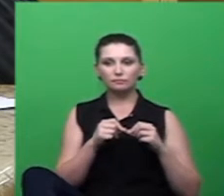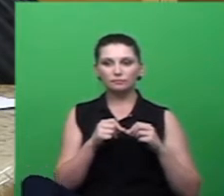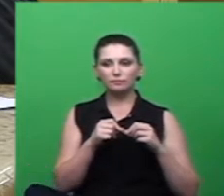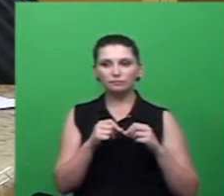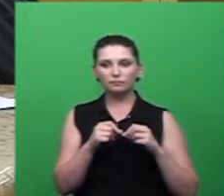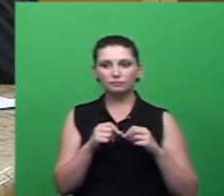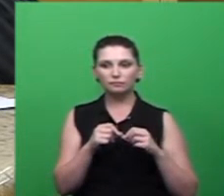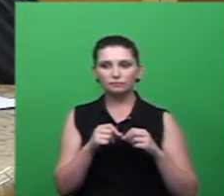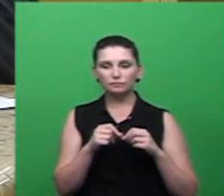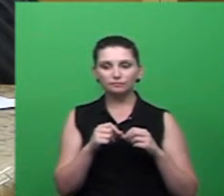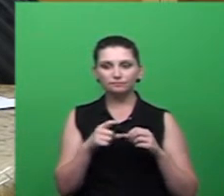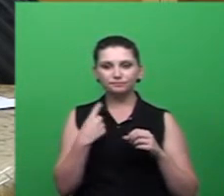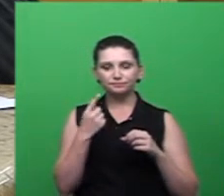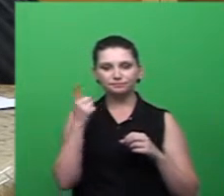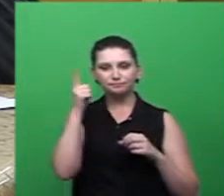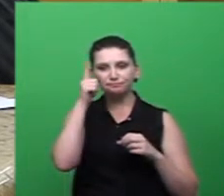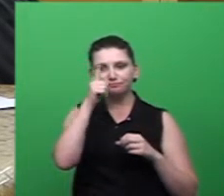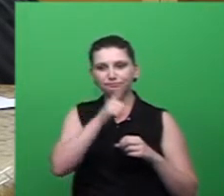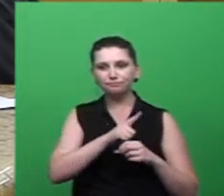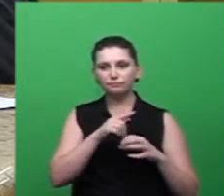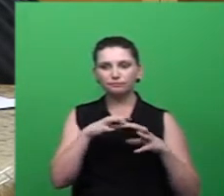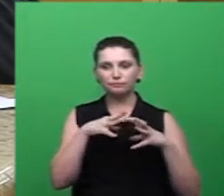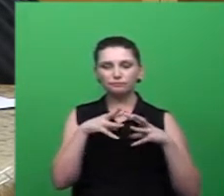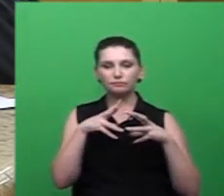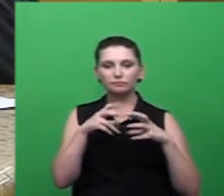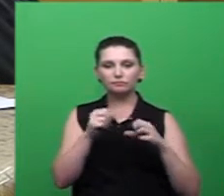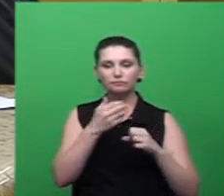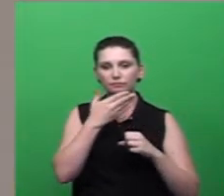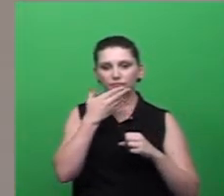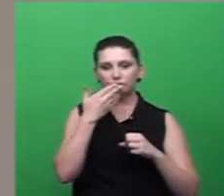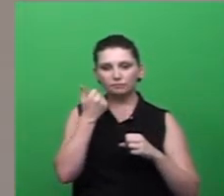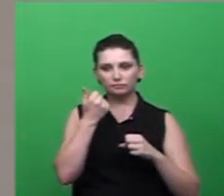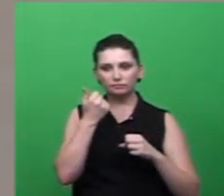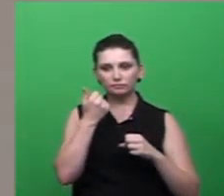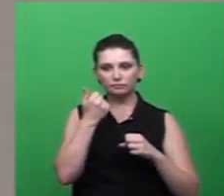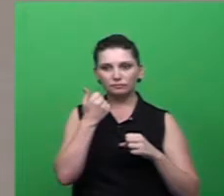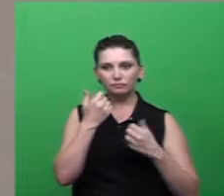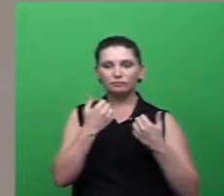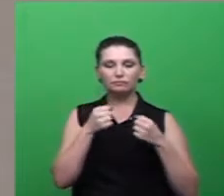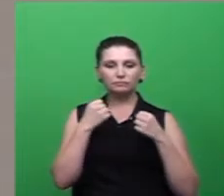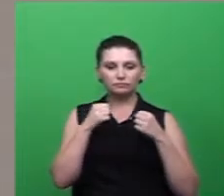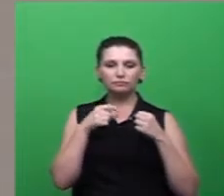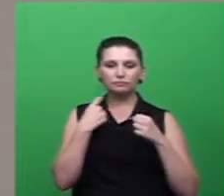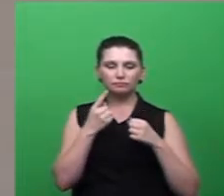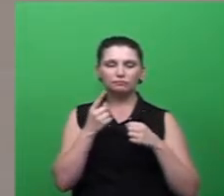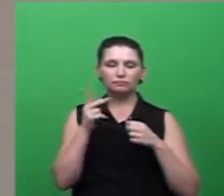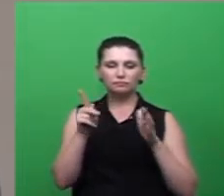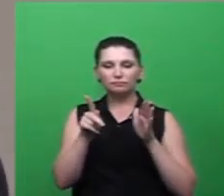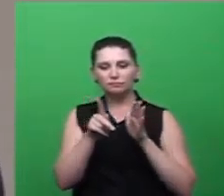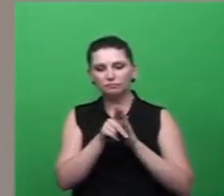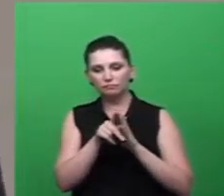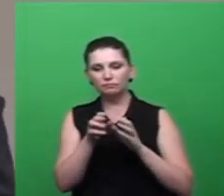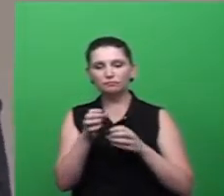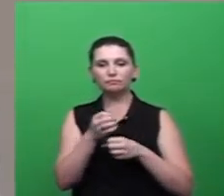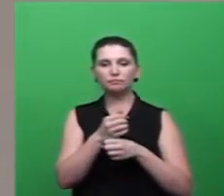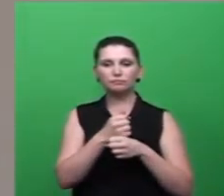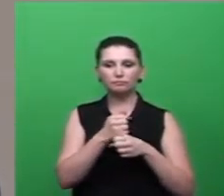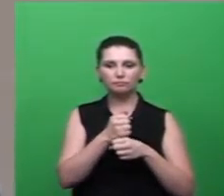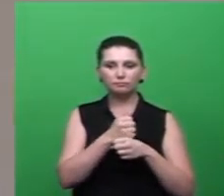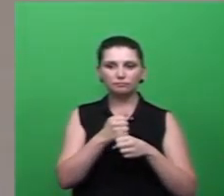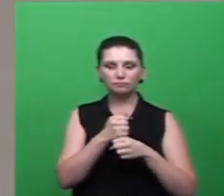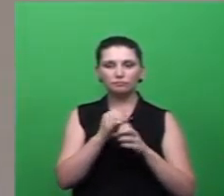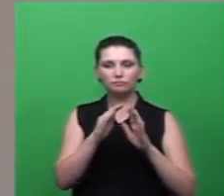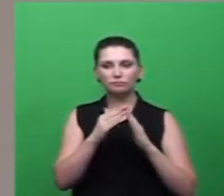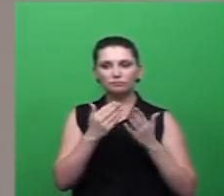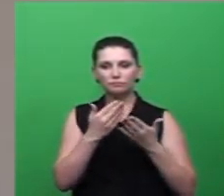extrapolando o nível do muro dentro da escola levando com que as pessoas a própria direção da escola as lideranças as